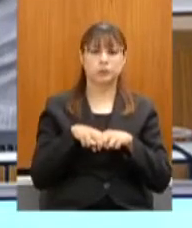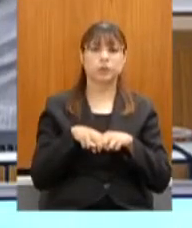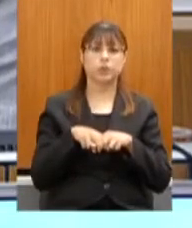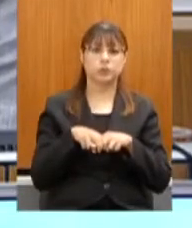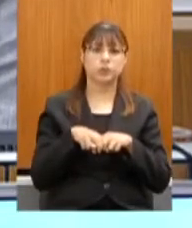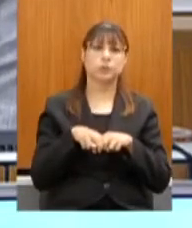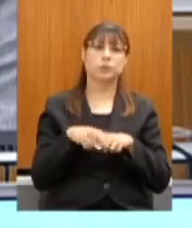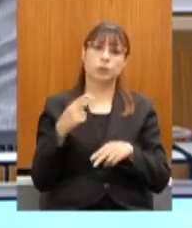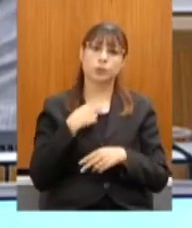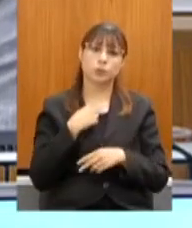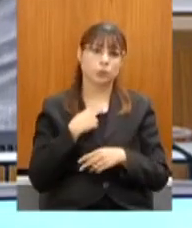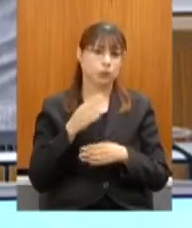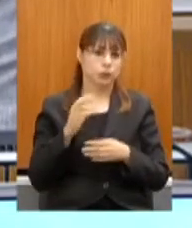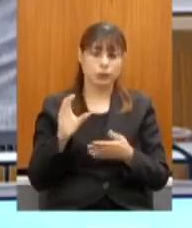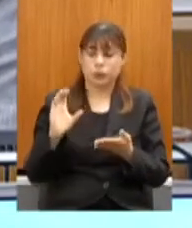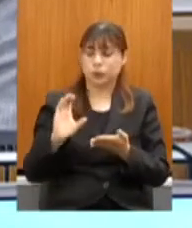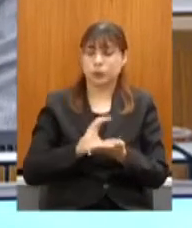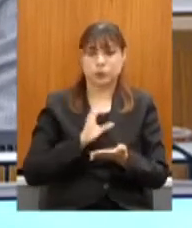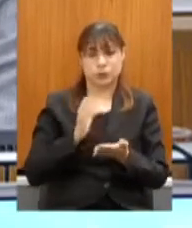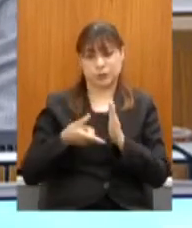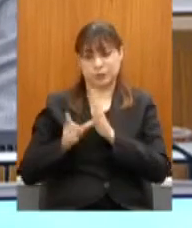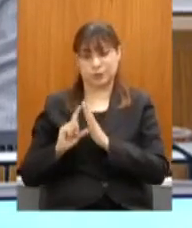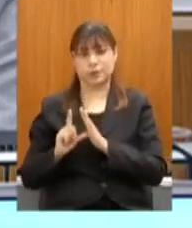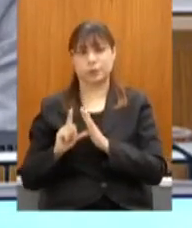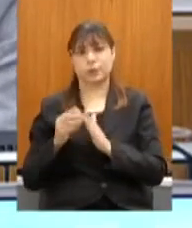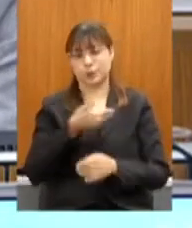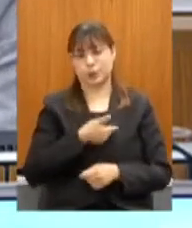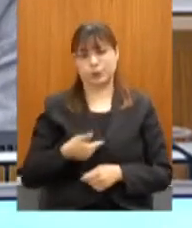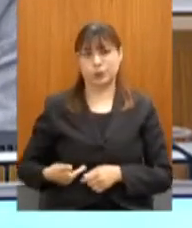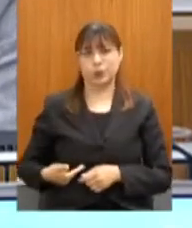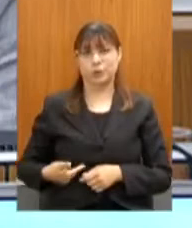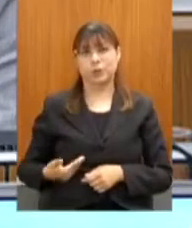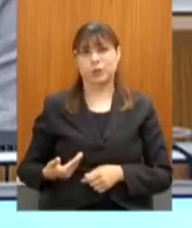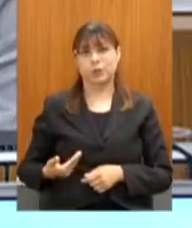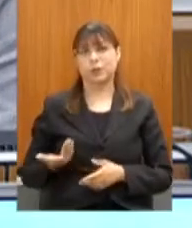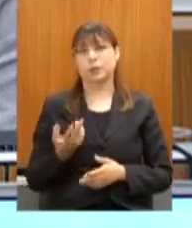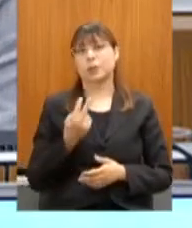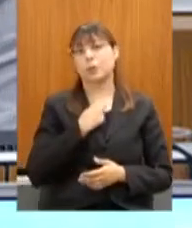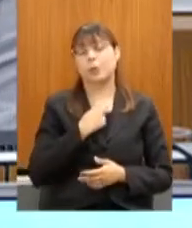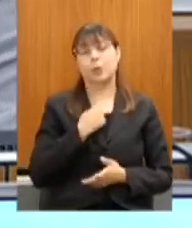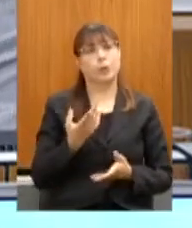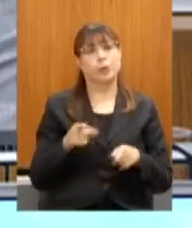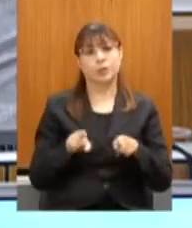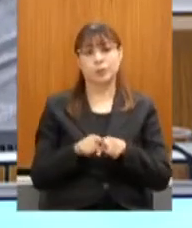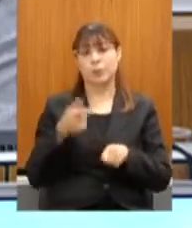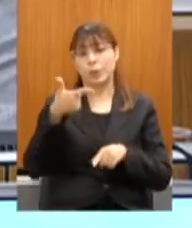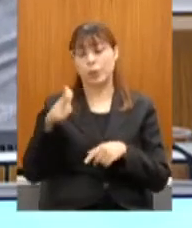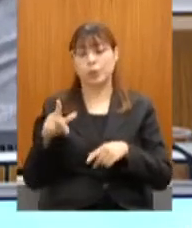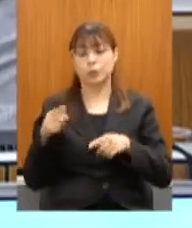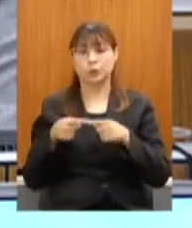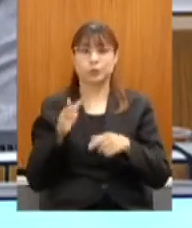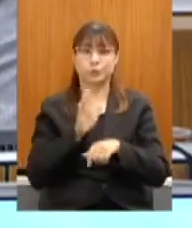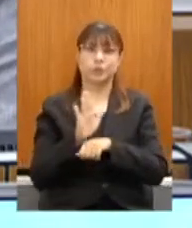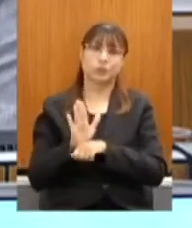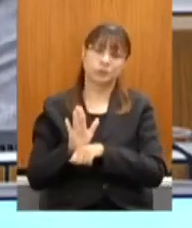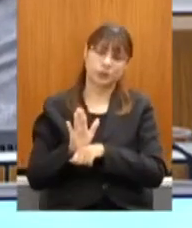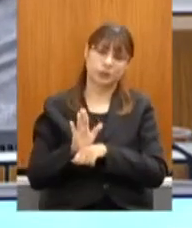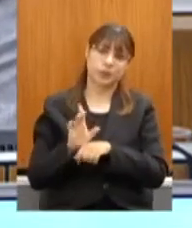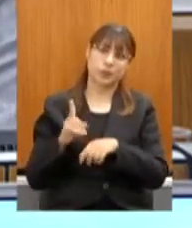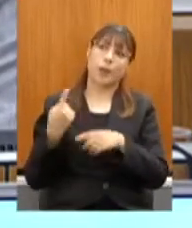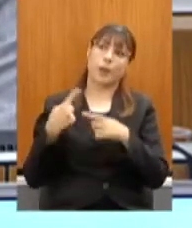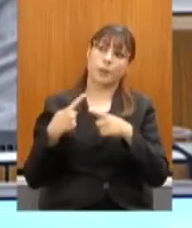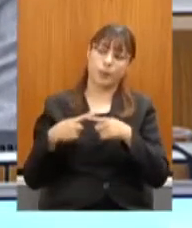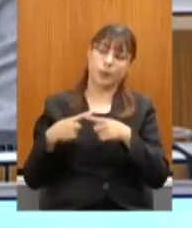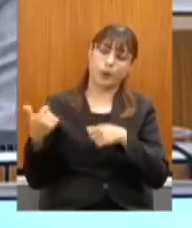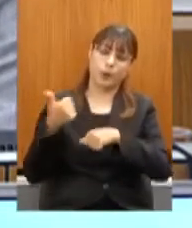ter recebido o auxílio já do governo, não poderia ter recebido qualquer outro tipo de auxílio e os auxílios se sobrepuseram.